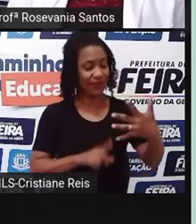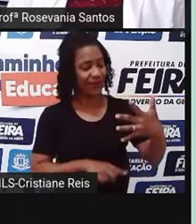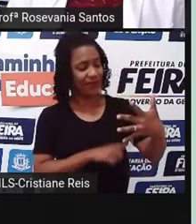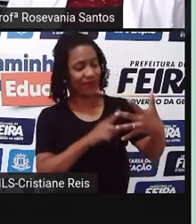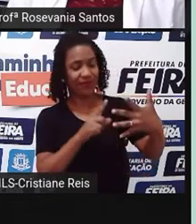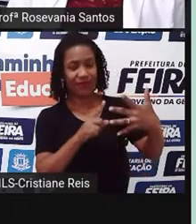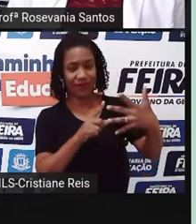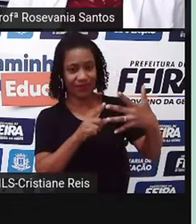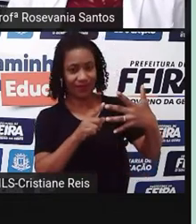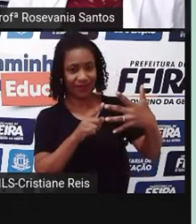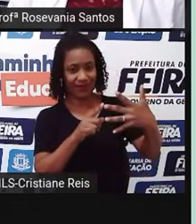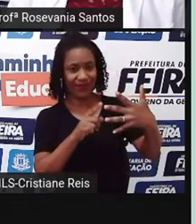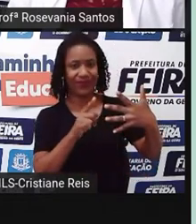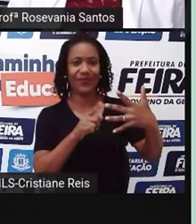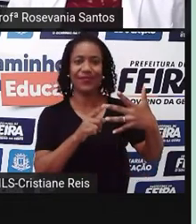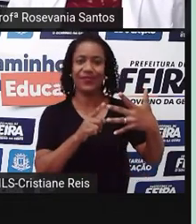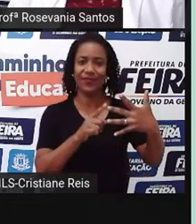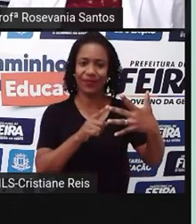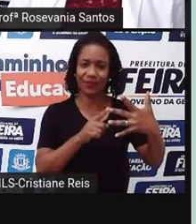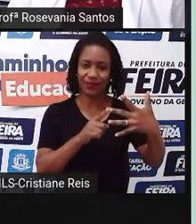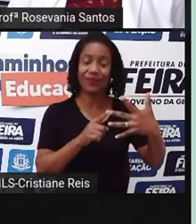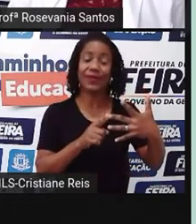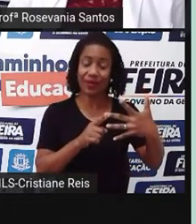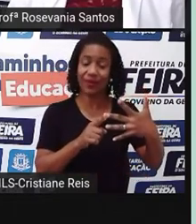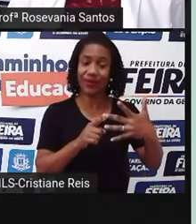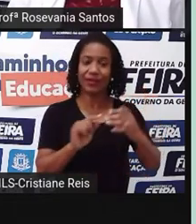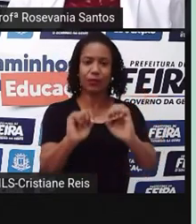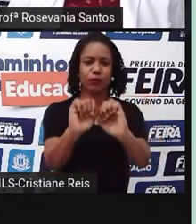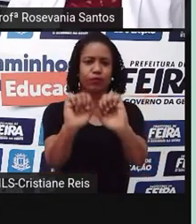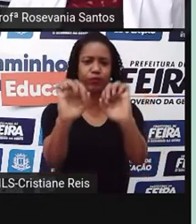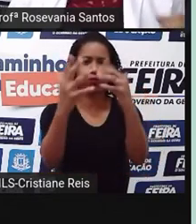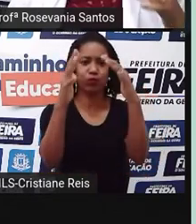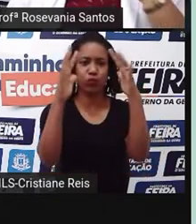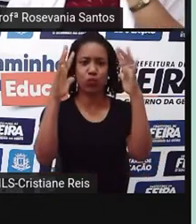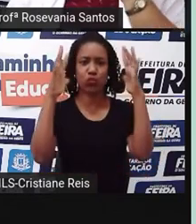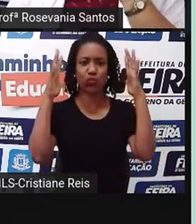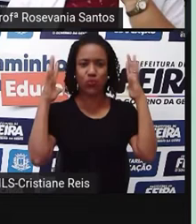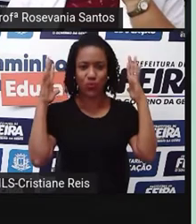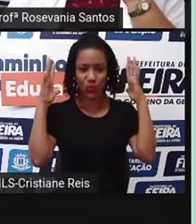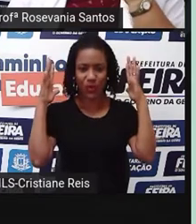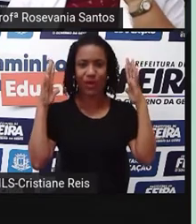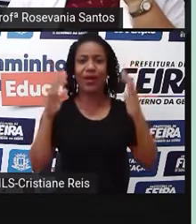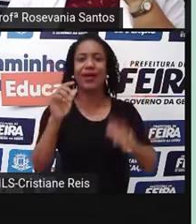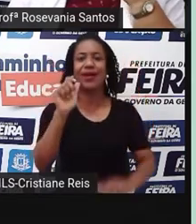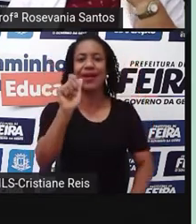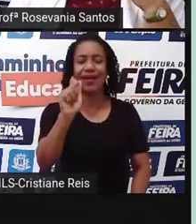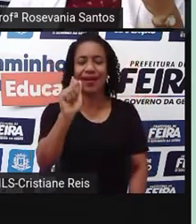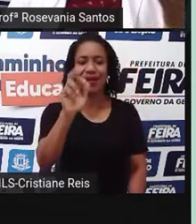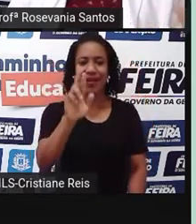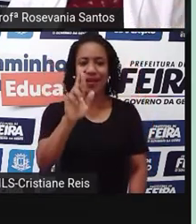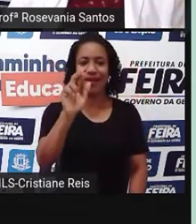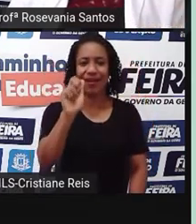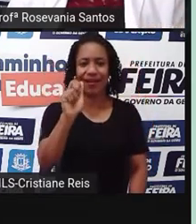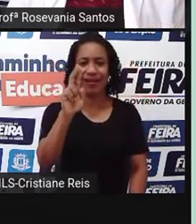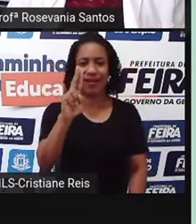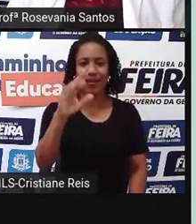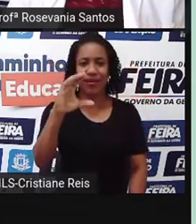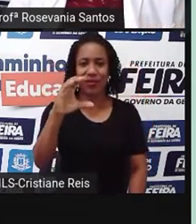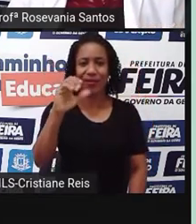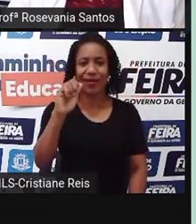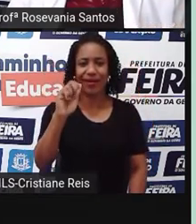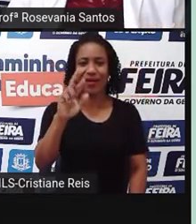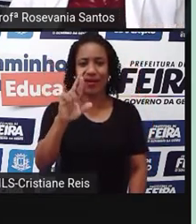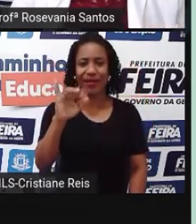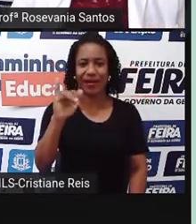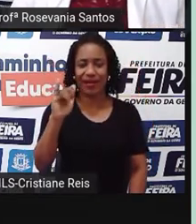Bom, voltando, aí a gente tem aqui a Mata das Araucárias, né, Mata de Araucárias, que na realidade, pra gente, aqui, a gente